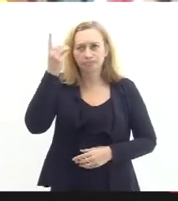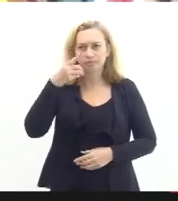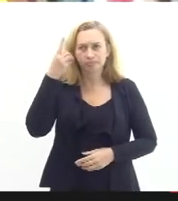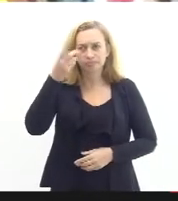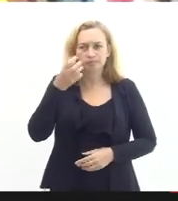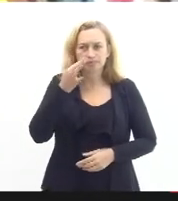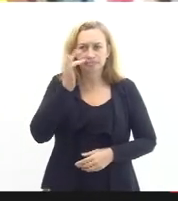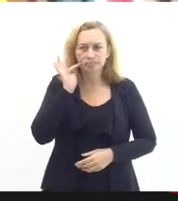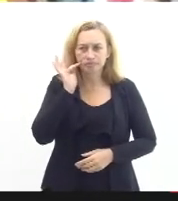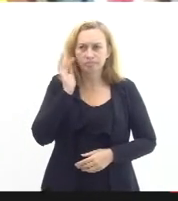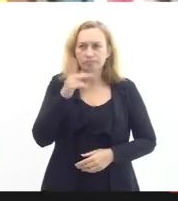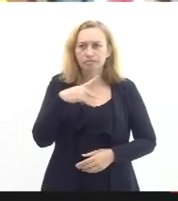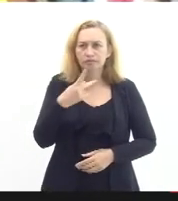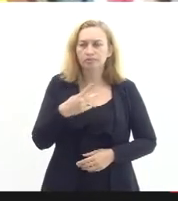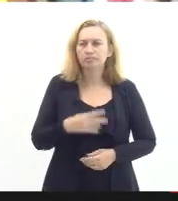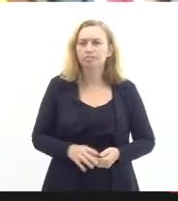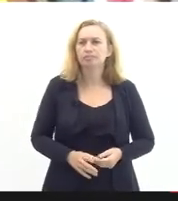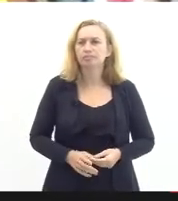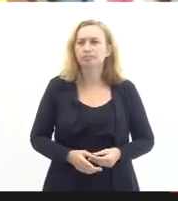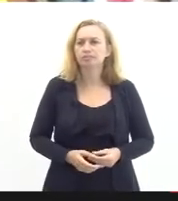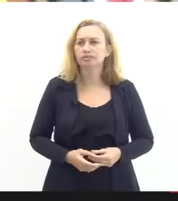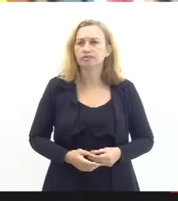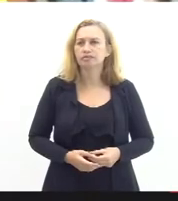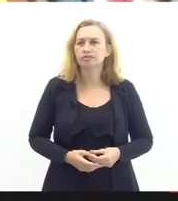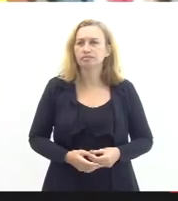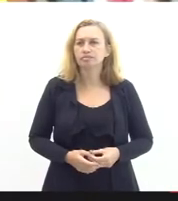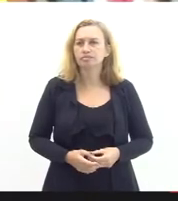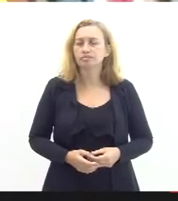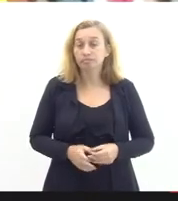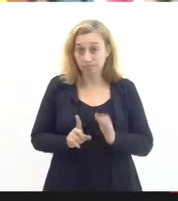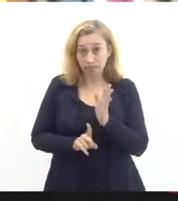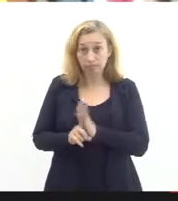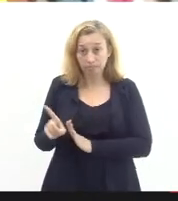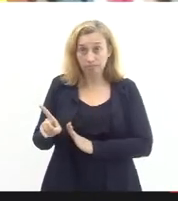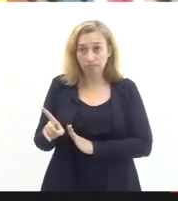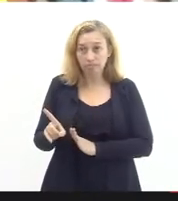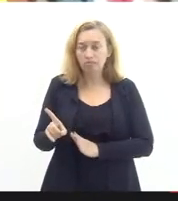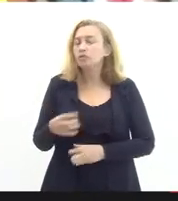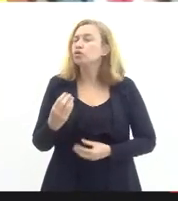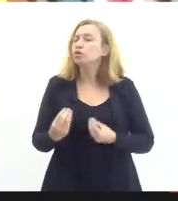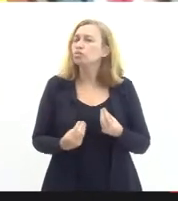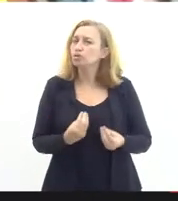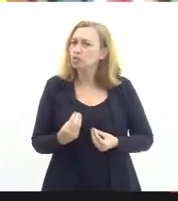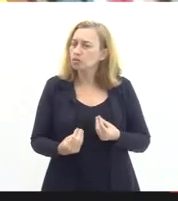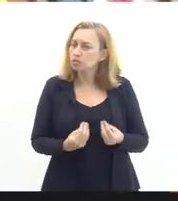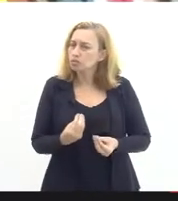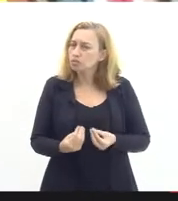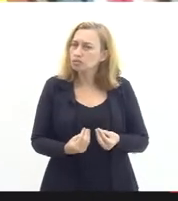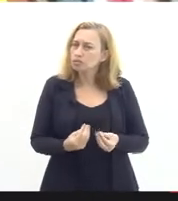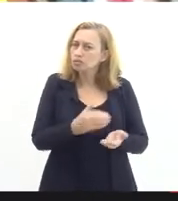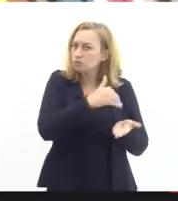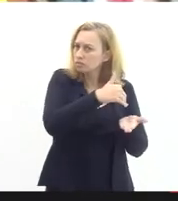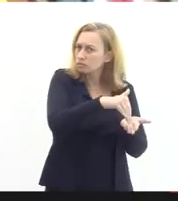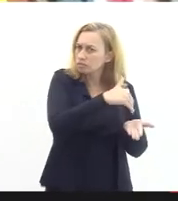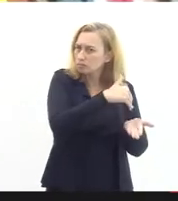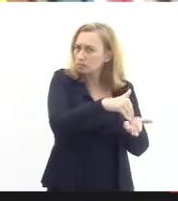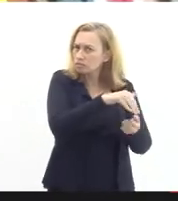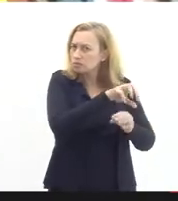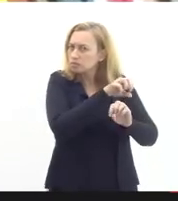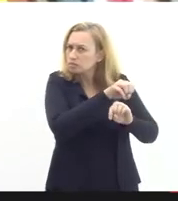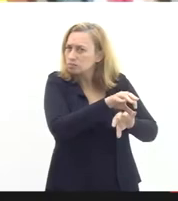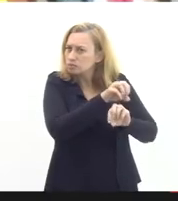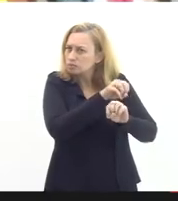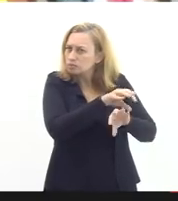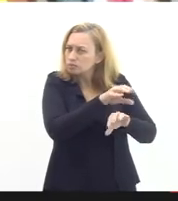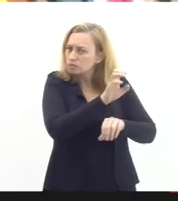a questão de que é uma pergunta como a Secretaria de Educação